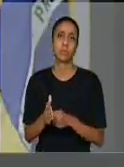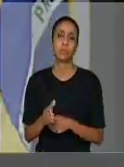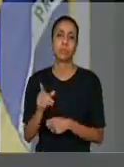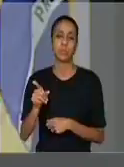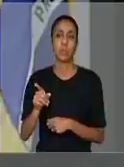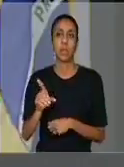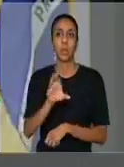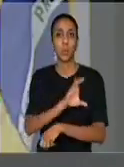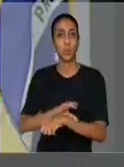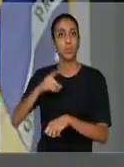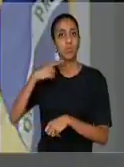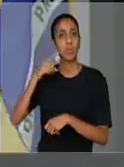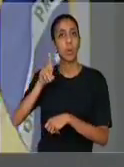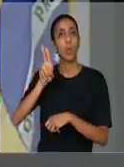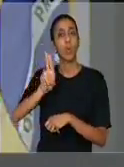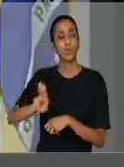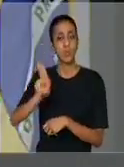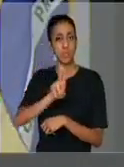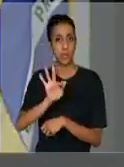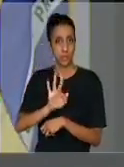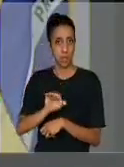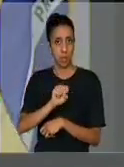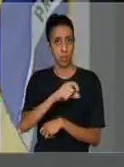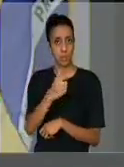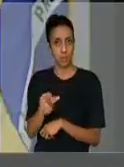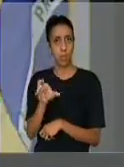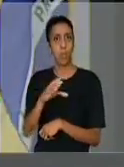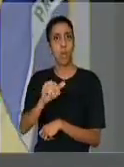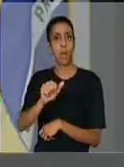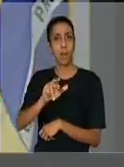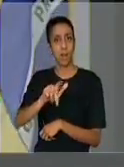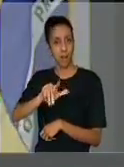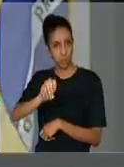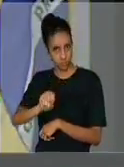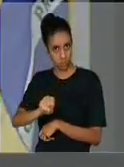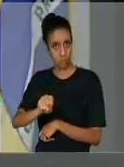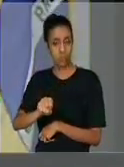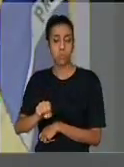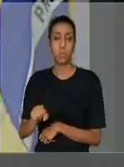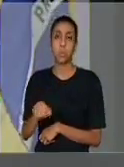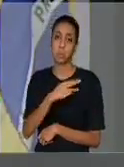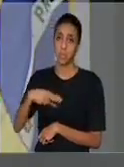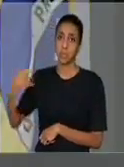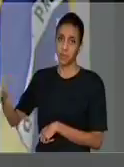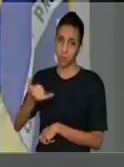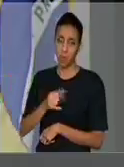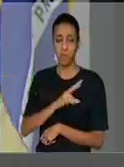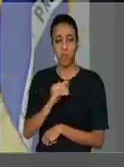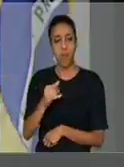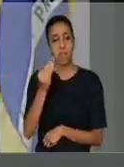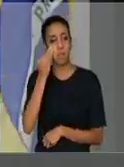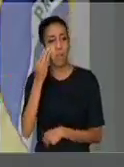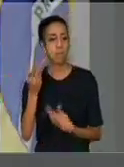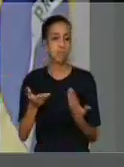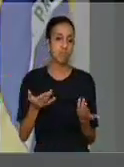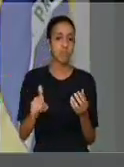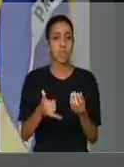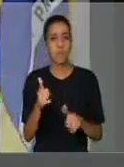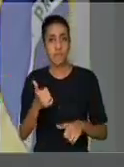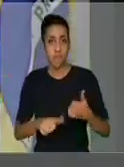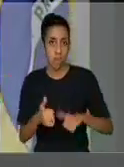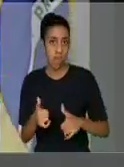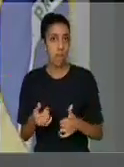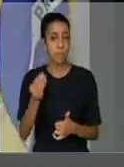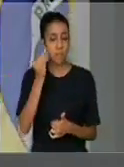do curso de direito na Universidade Federal de São Carlos, tivemos com o ministro, ele vai dar andamento para ver as condições, as possibilidades,